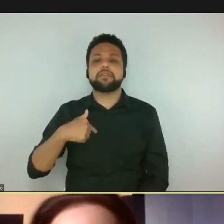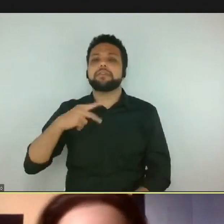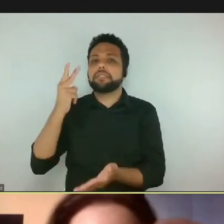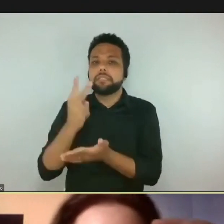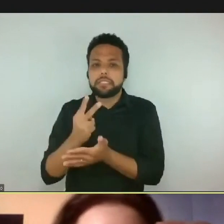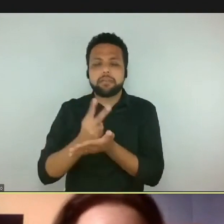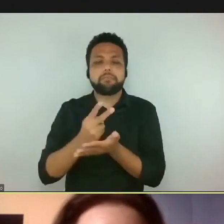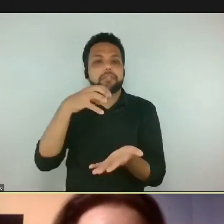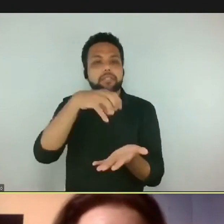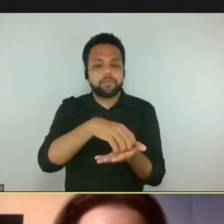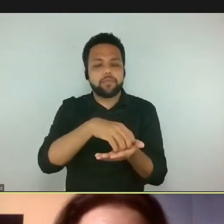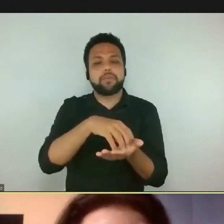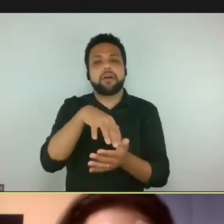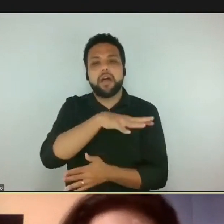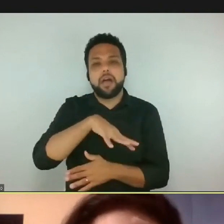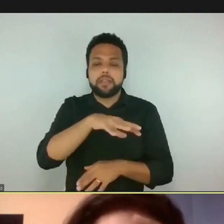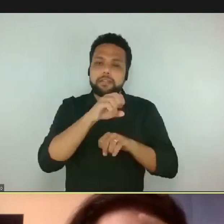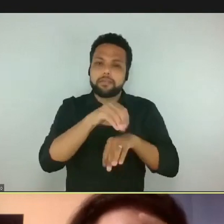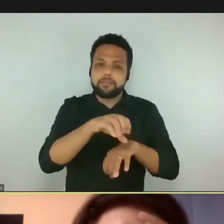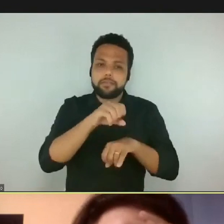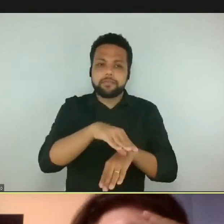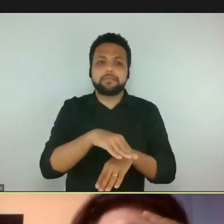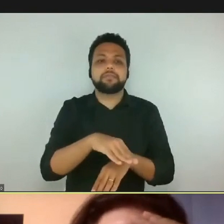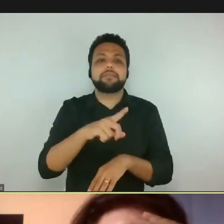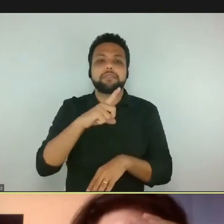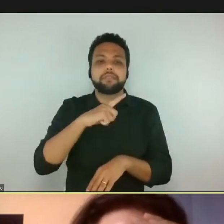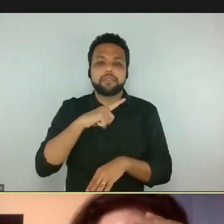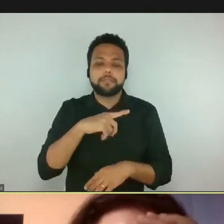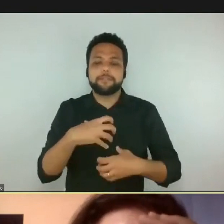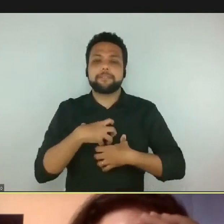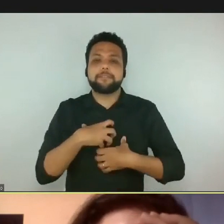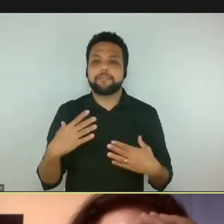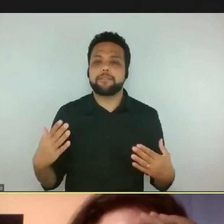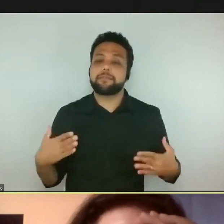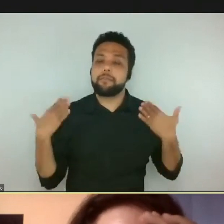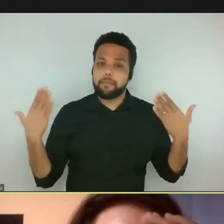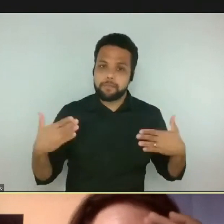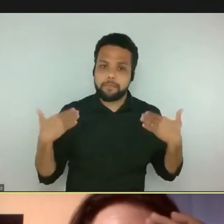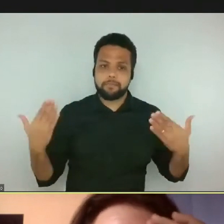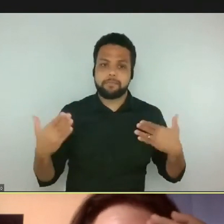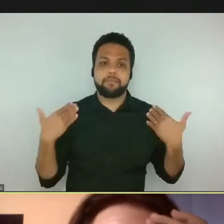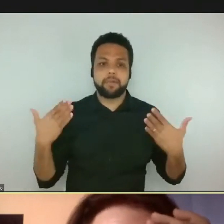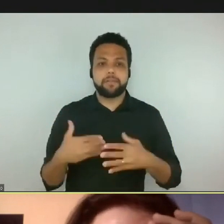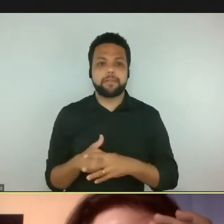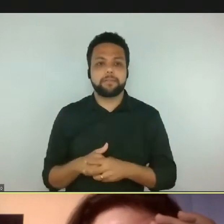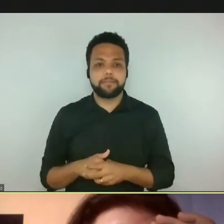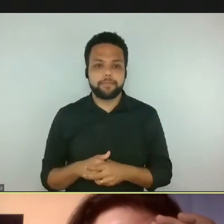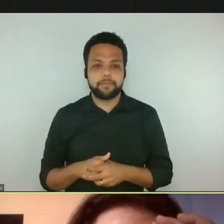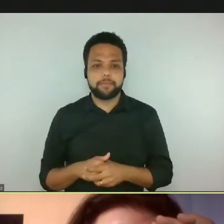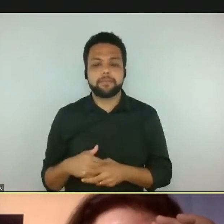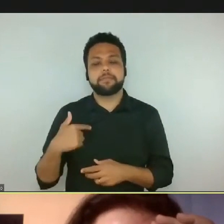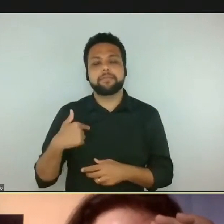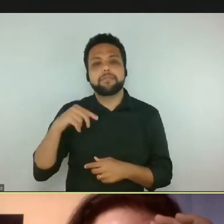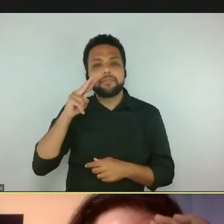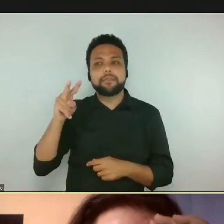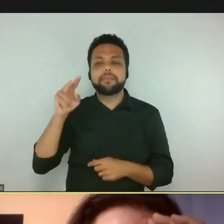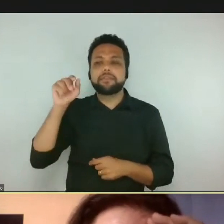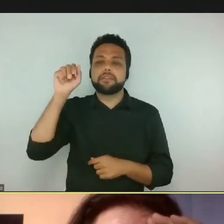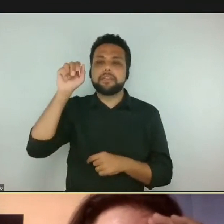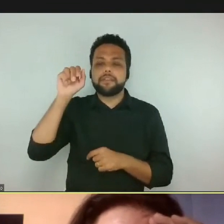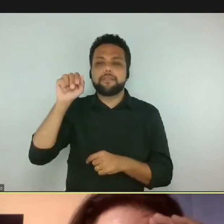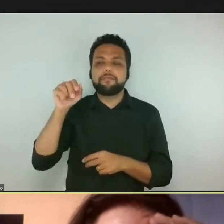e a divisão de educação traz muitas alegrias. Eu olhei as imagens da Mari